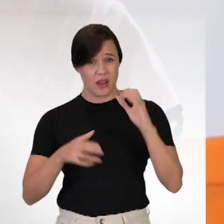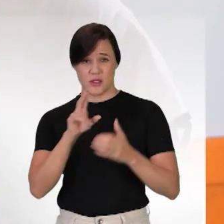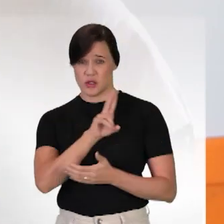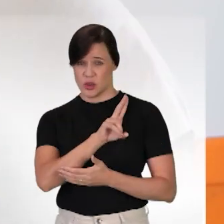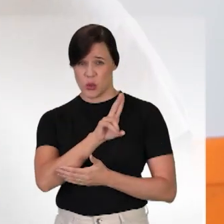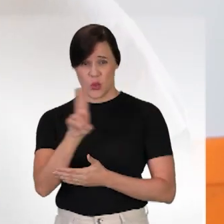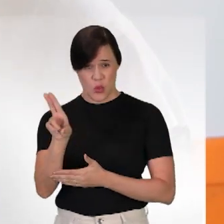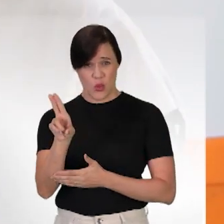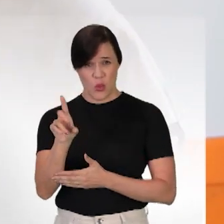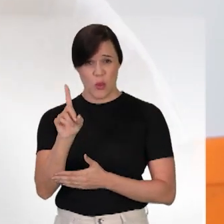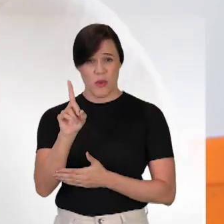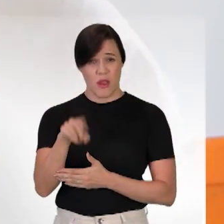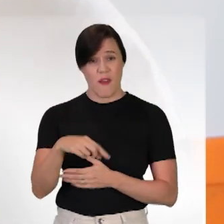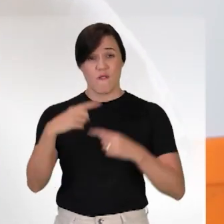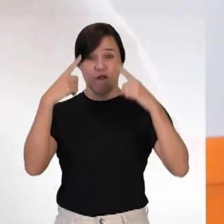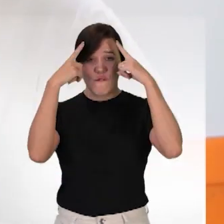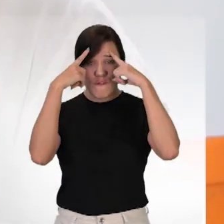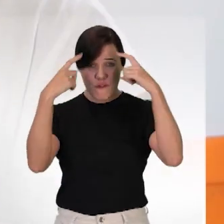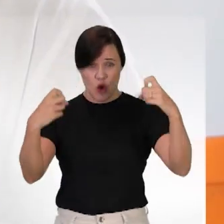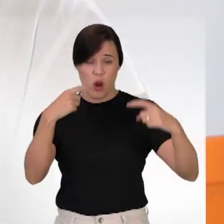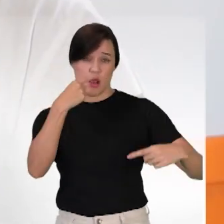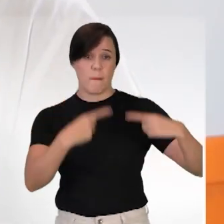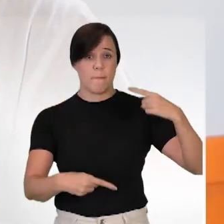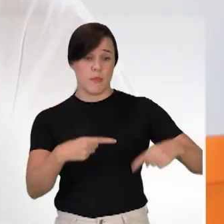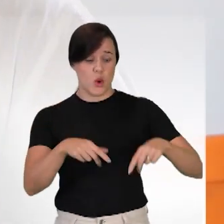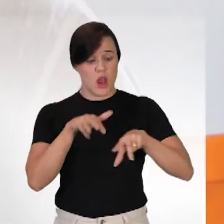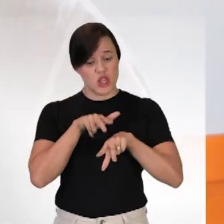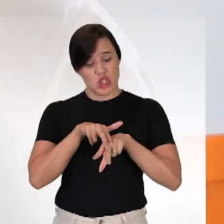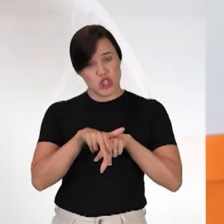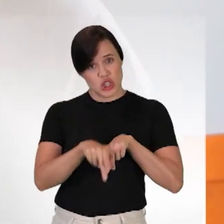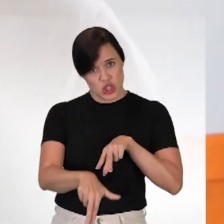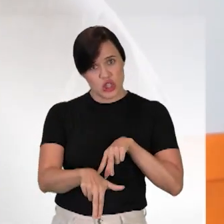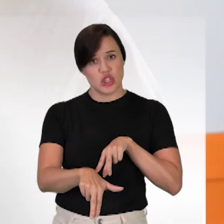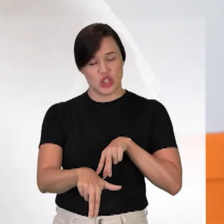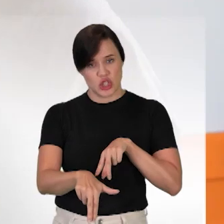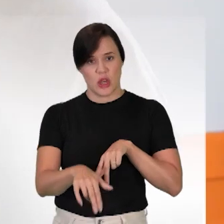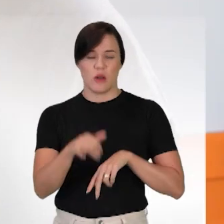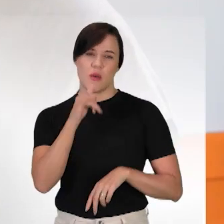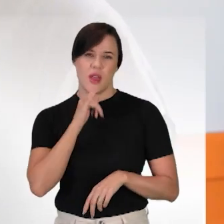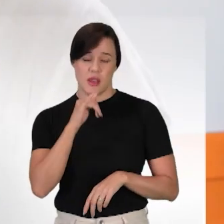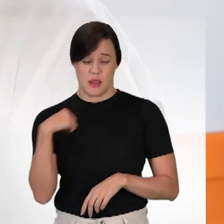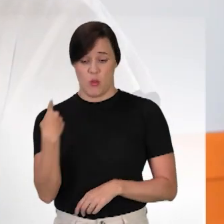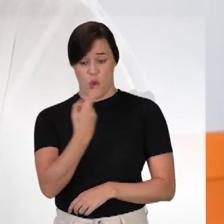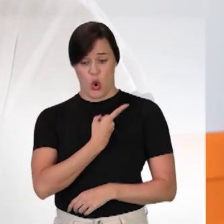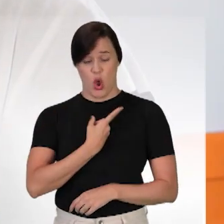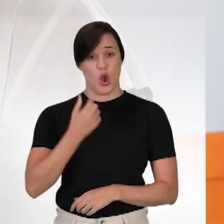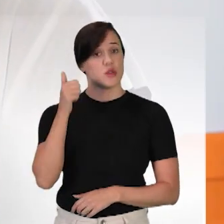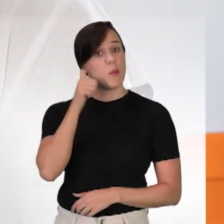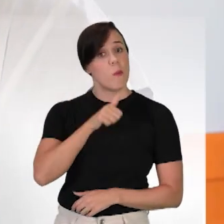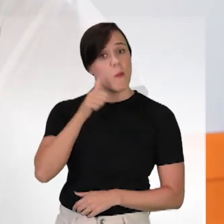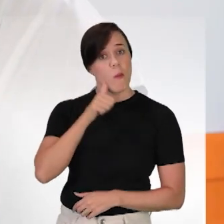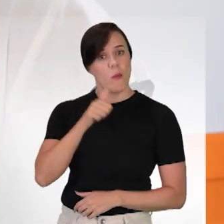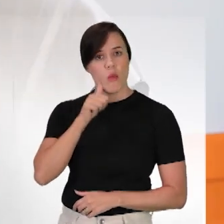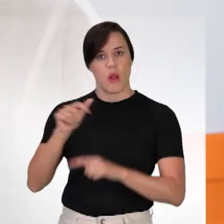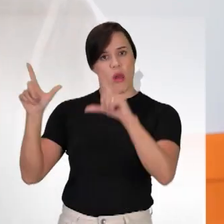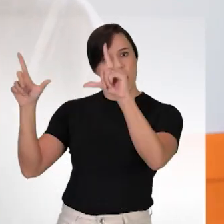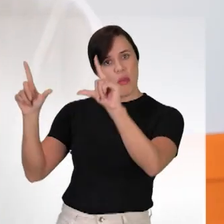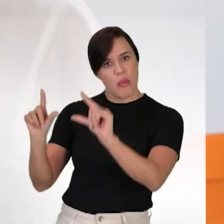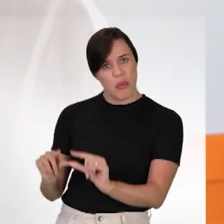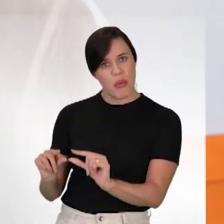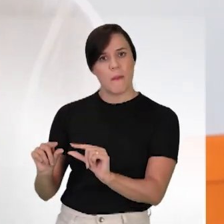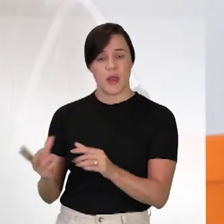um nome e hoje esse nome é violência política de gênero. Que ainda faz com que, por exemplo, nós mulheres sejamos o menor